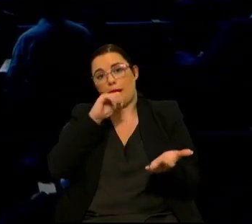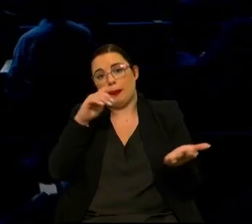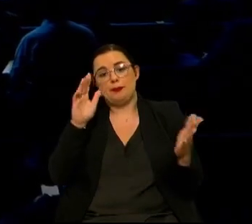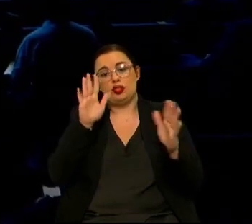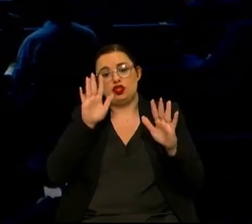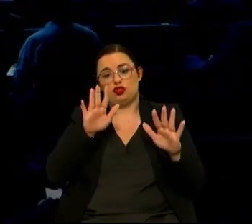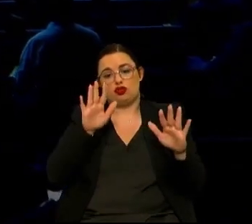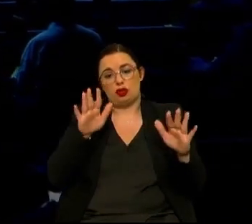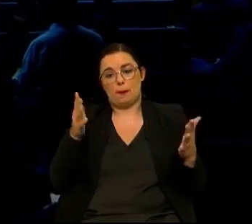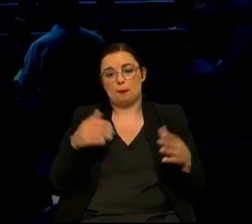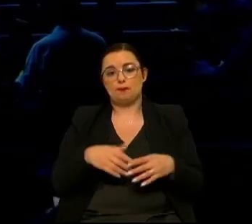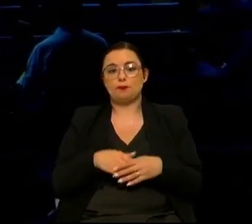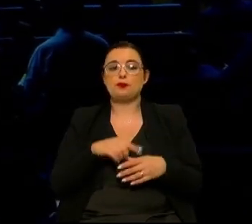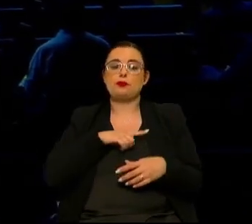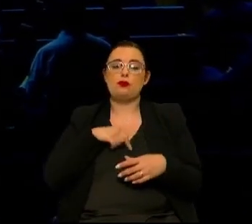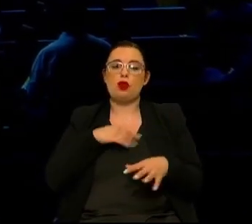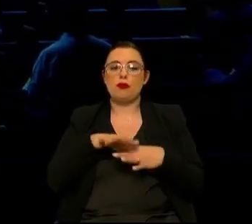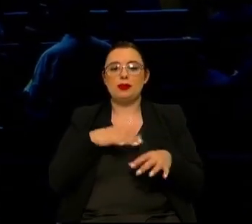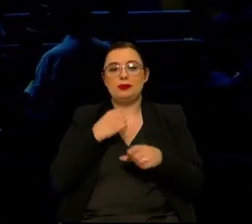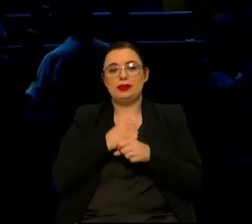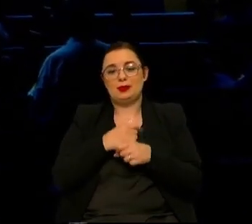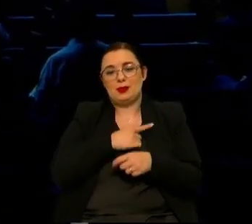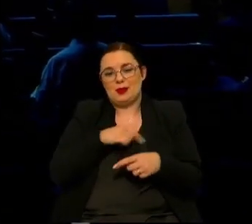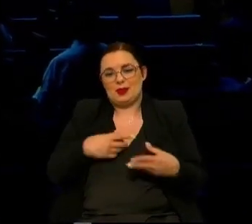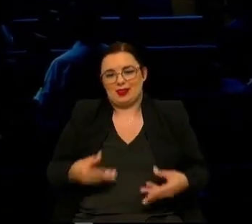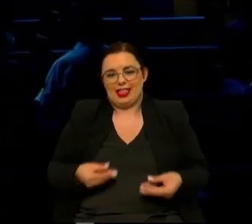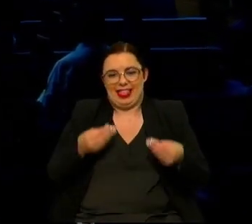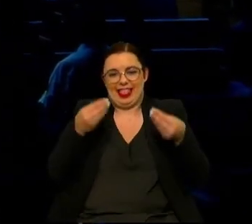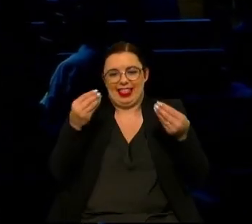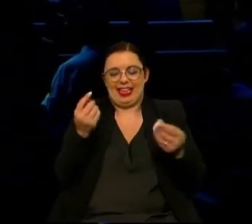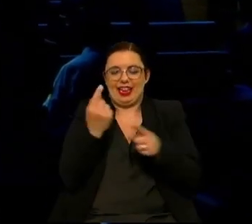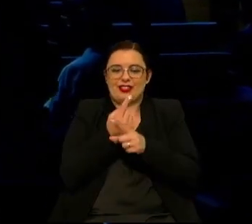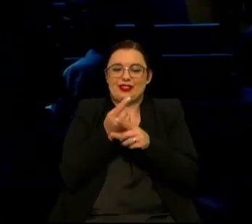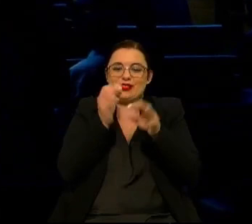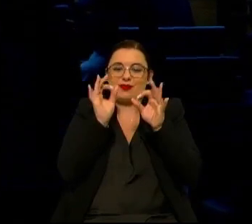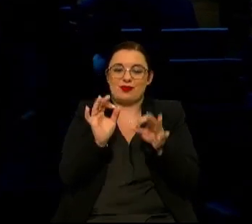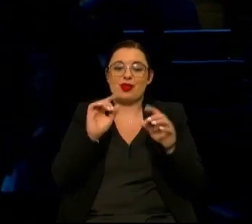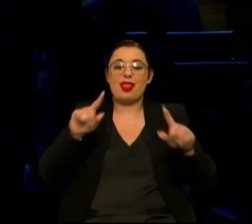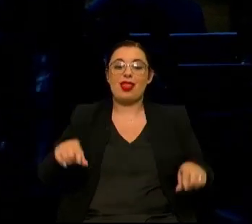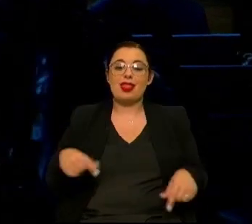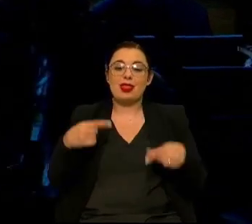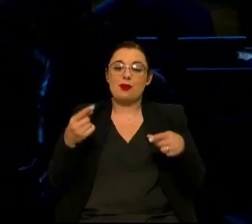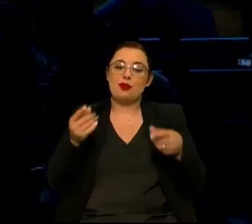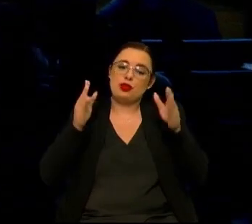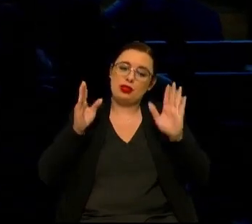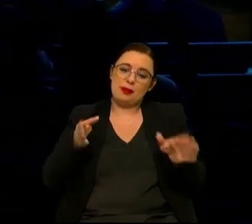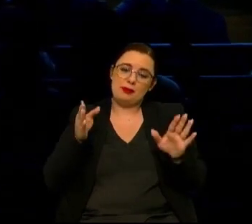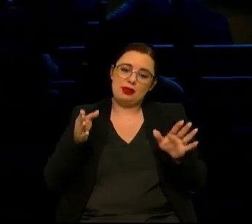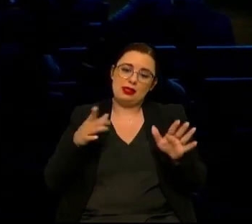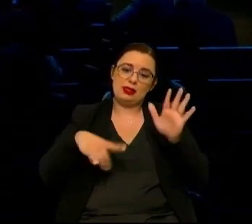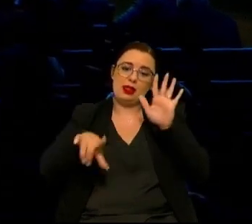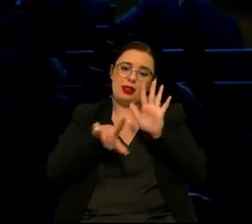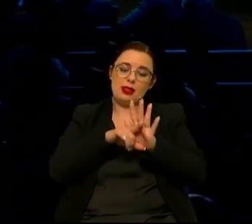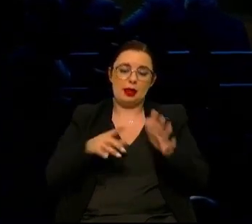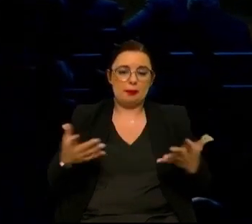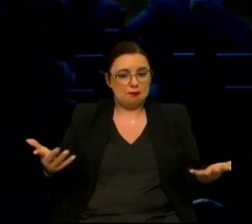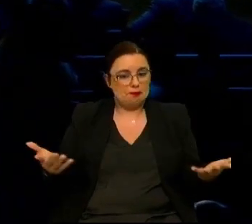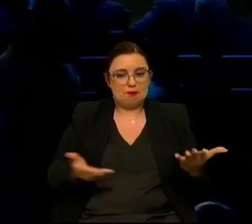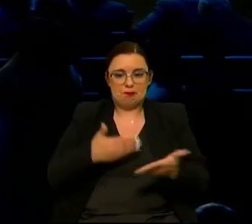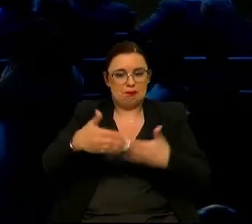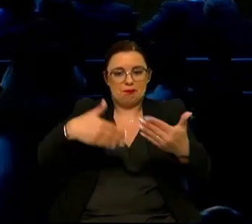nas instâncias nós fazemos o nosso trabalho que é entregar as coisas prontinhas depois é preciso o legislador pôr-se em campo